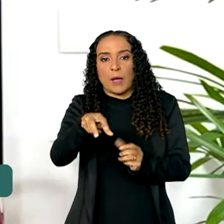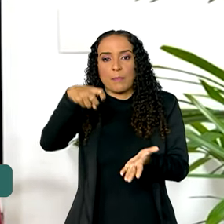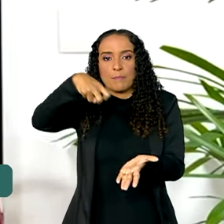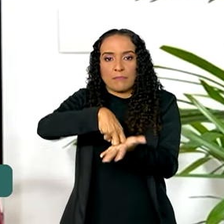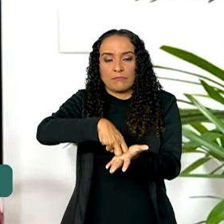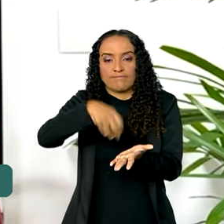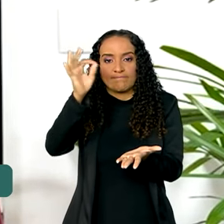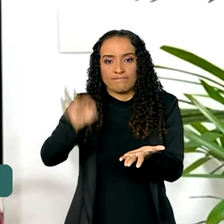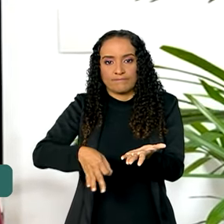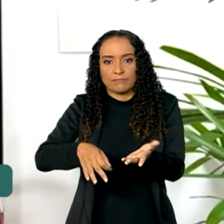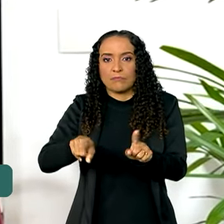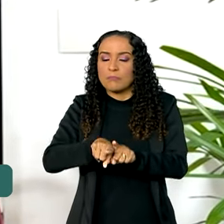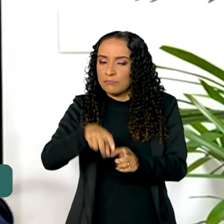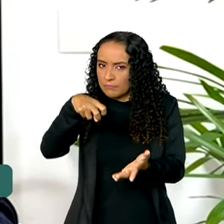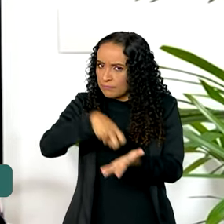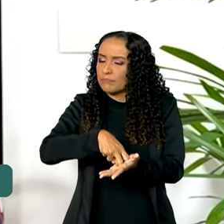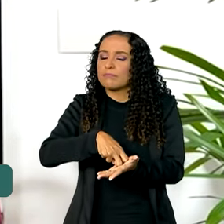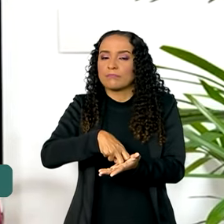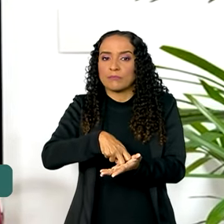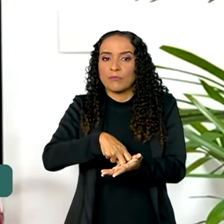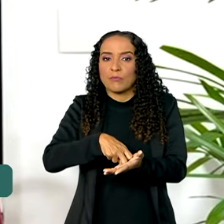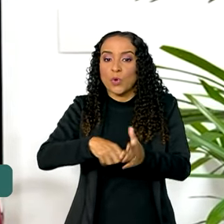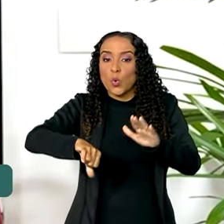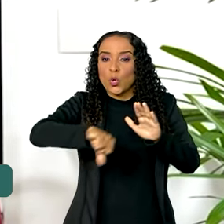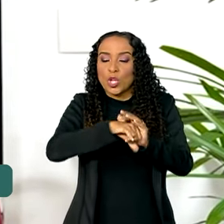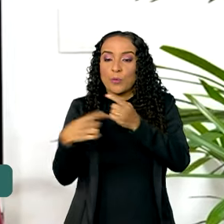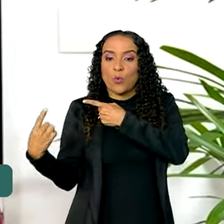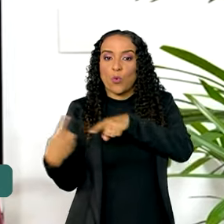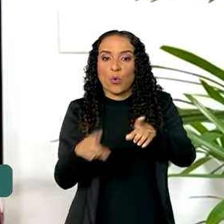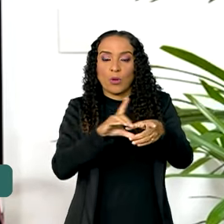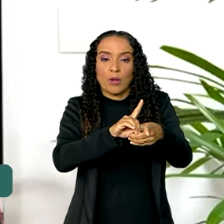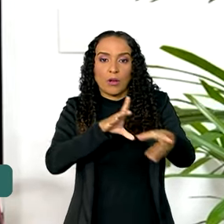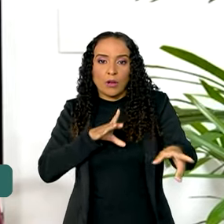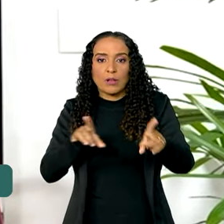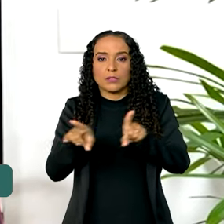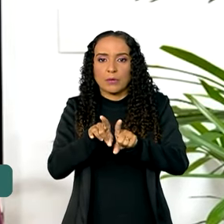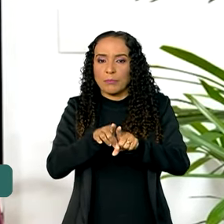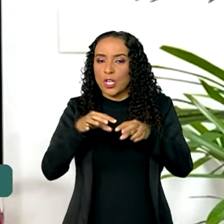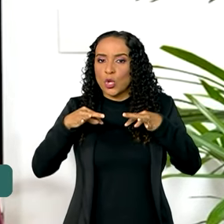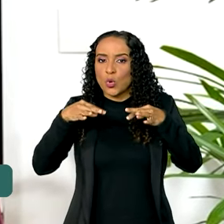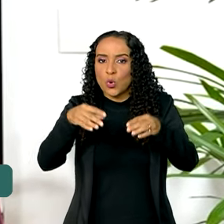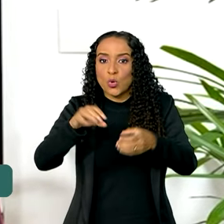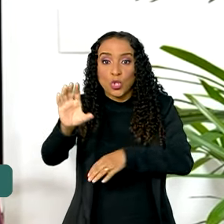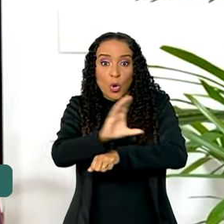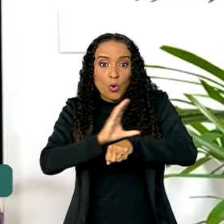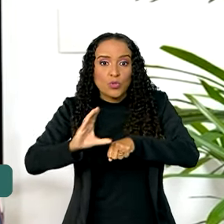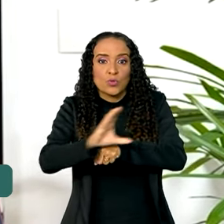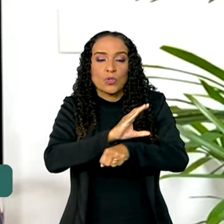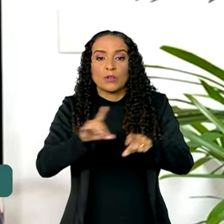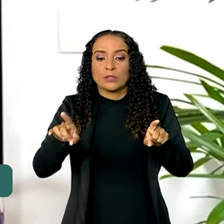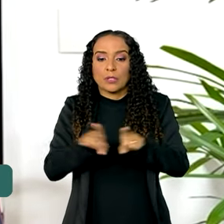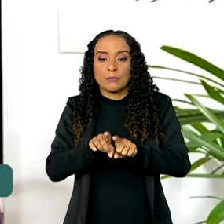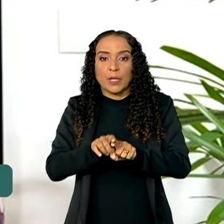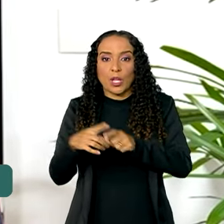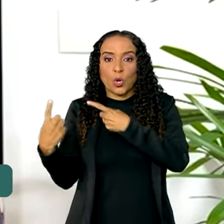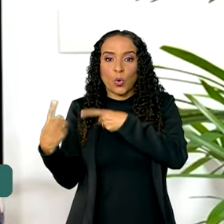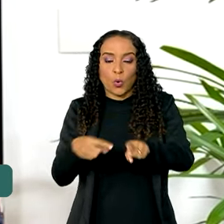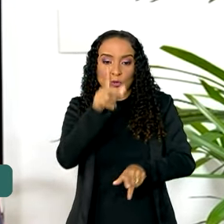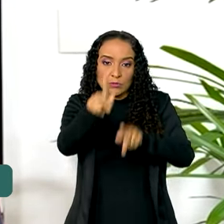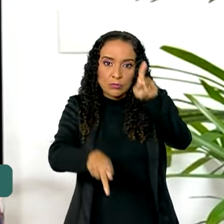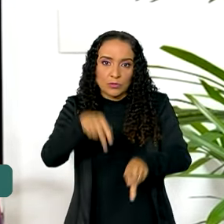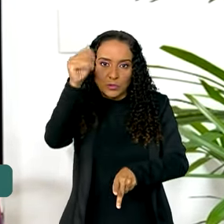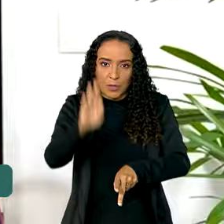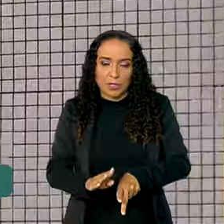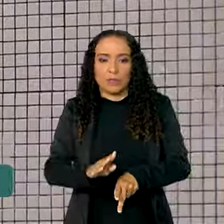condenados e que paguem pelos crimes contra a democracia, pelos crimes contra a Constituição e contra o povo brasileiro